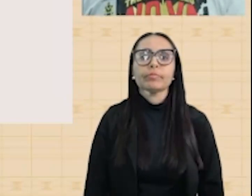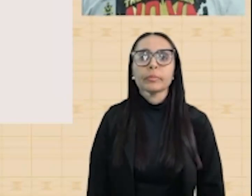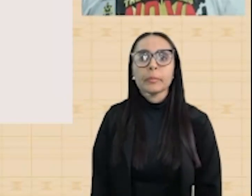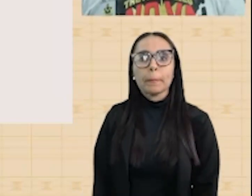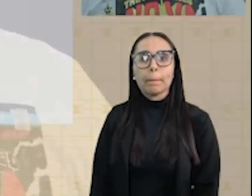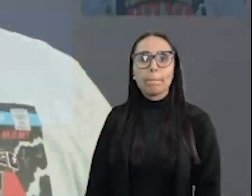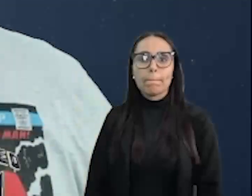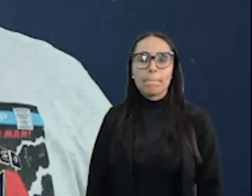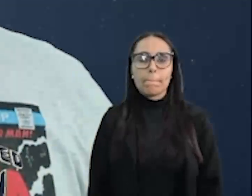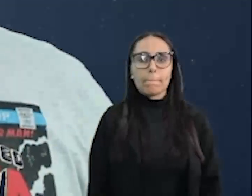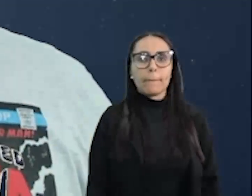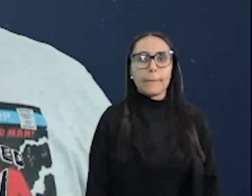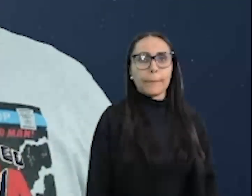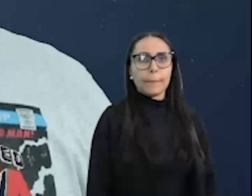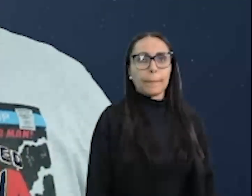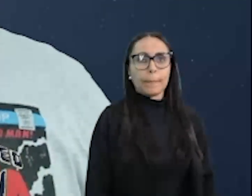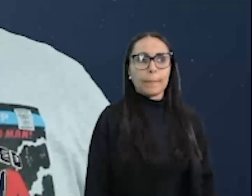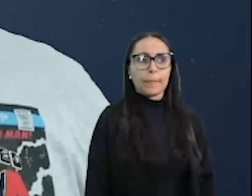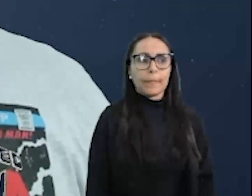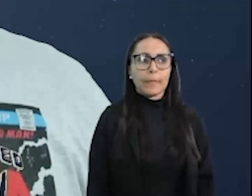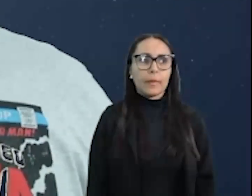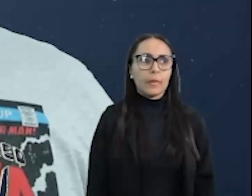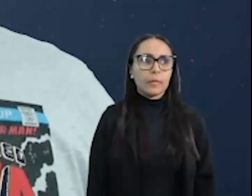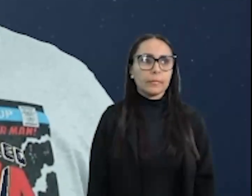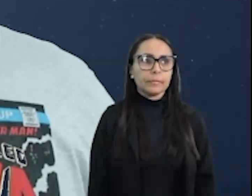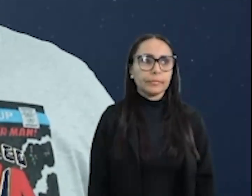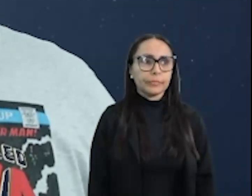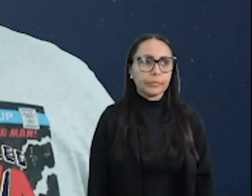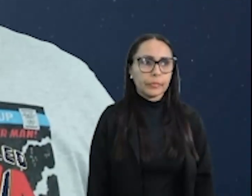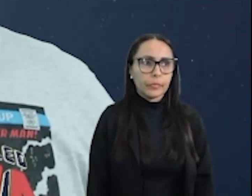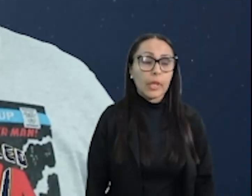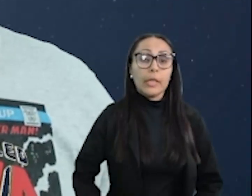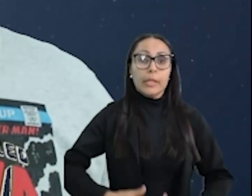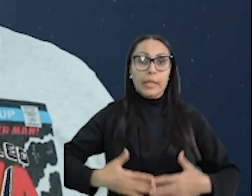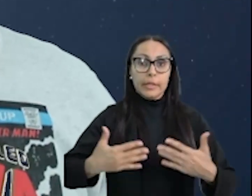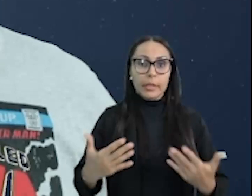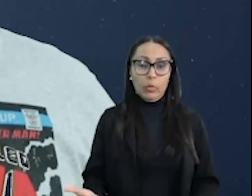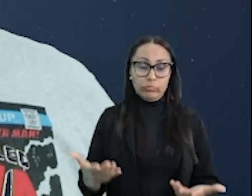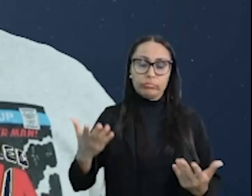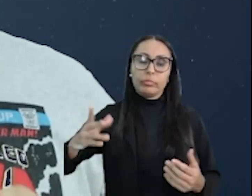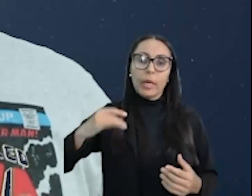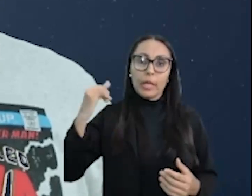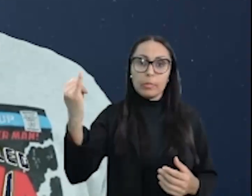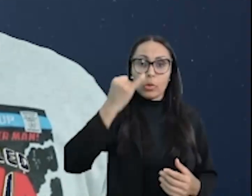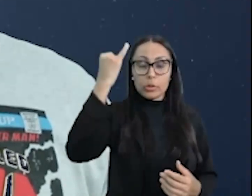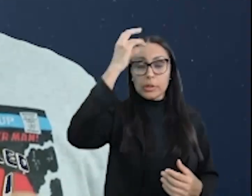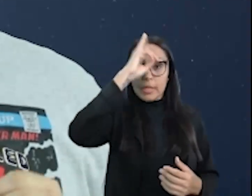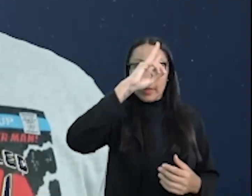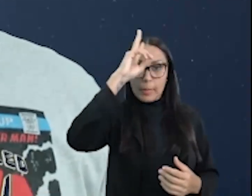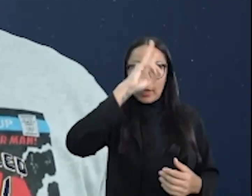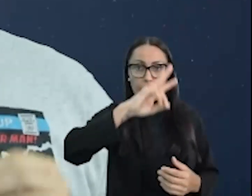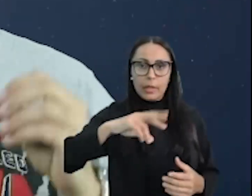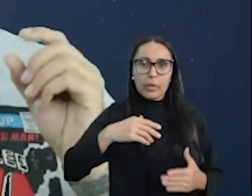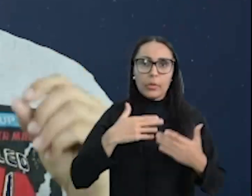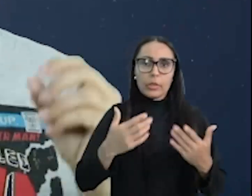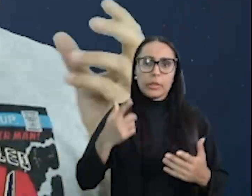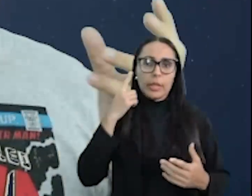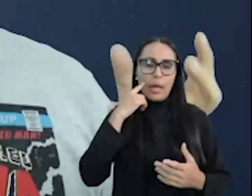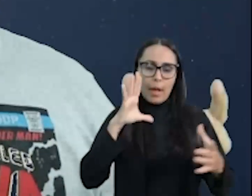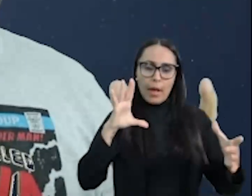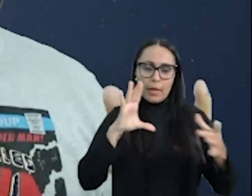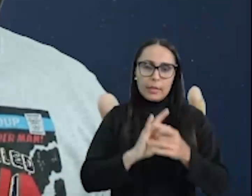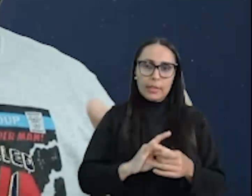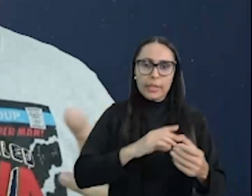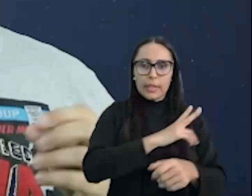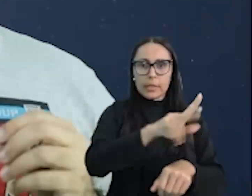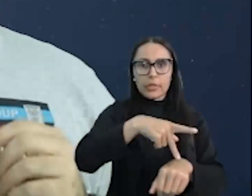pra mim, por favor, Anderson. Show de bola! Então, gente, é importante a gente lembrar que a Liga